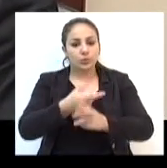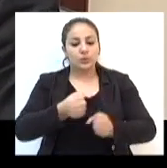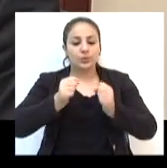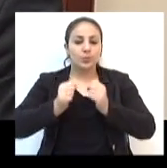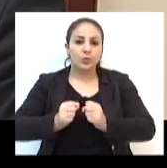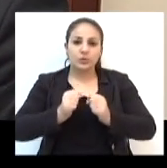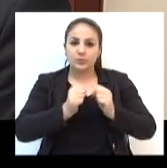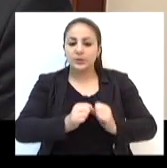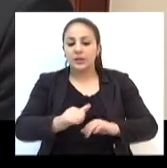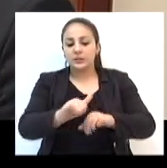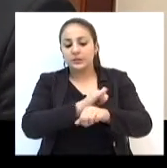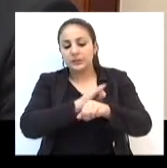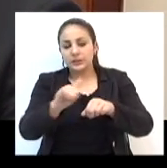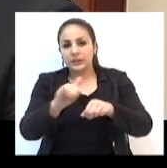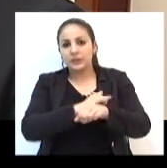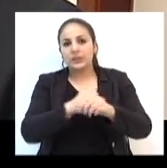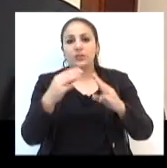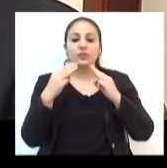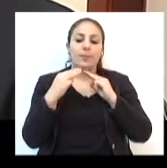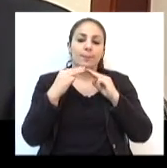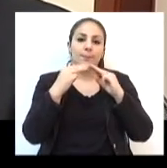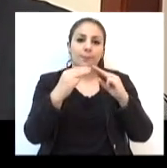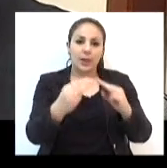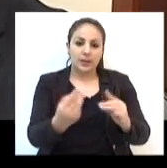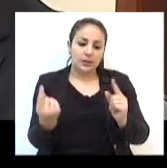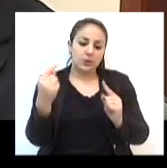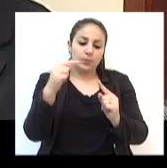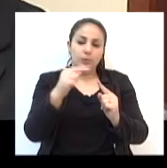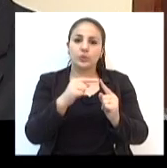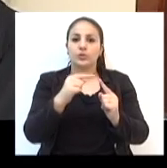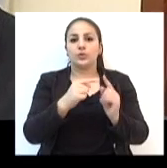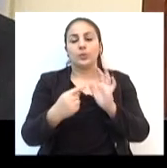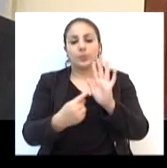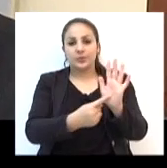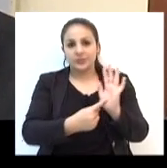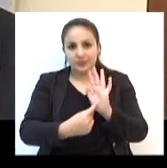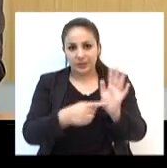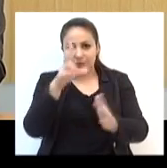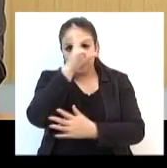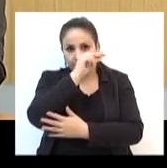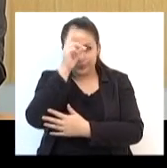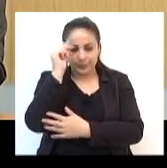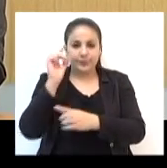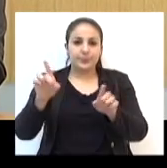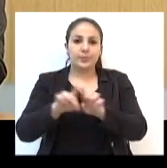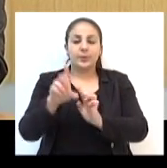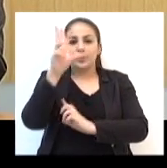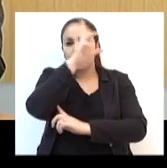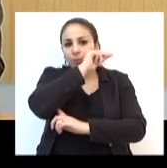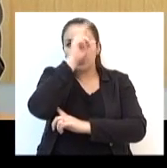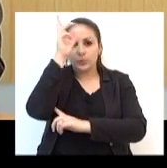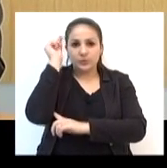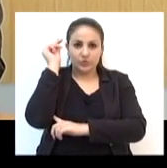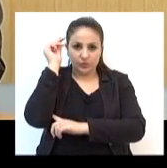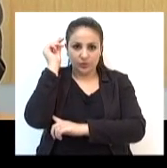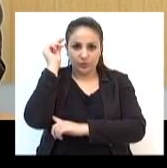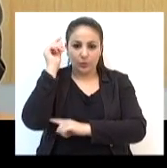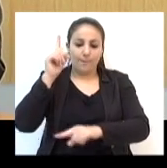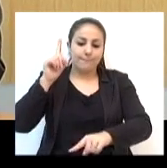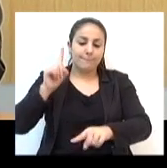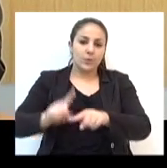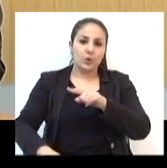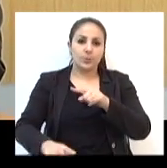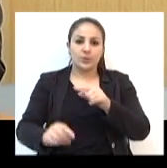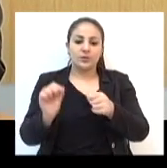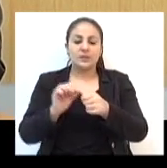possibilidades, as estratégias, as metas apresentadas pelo Poder Executivo. O município será proibido de firmar